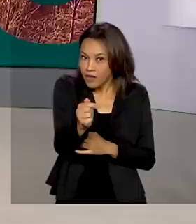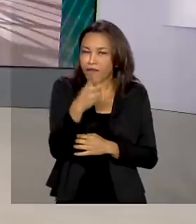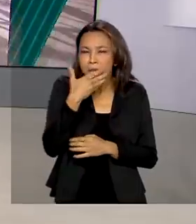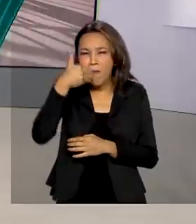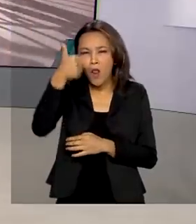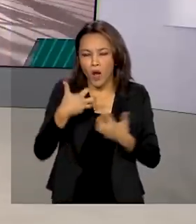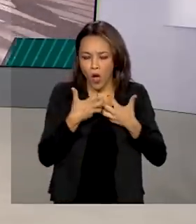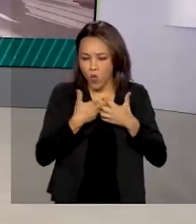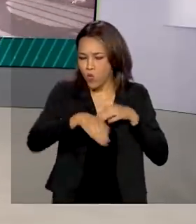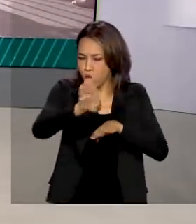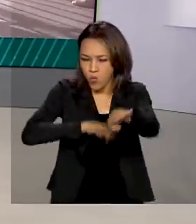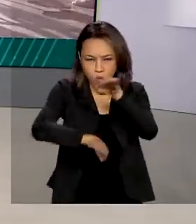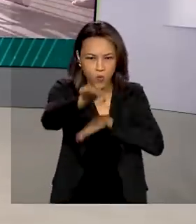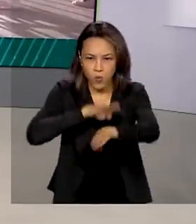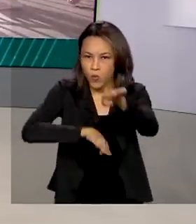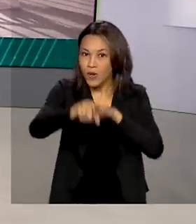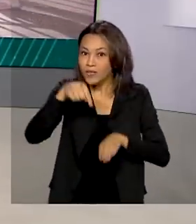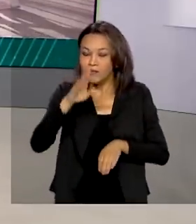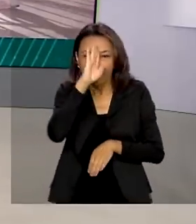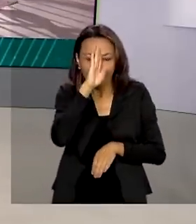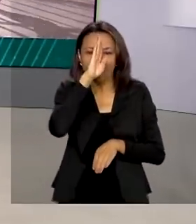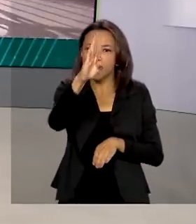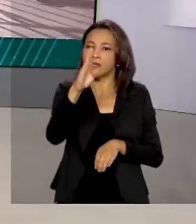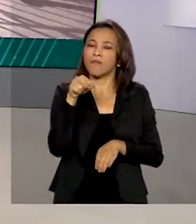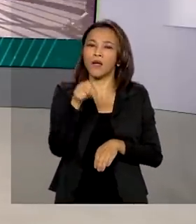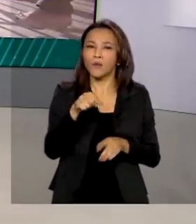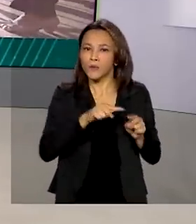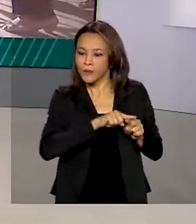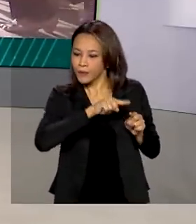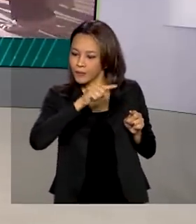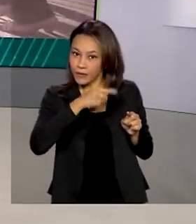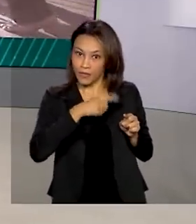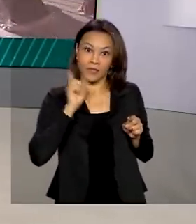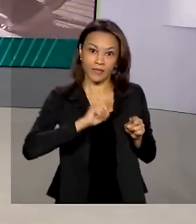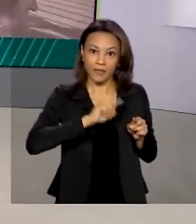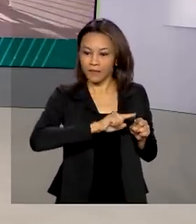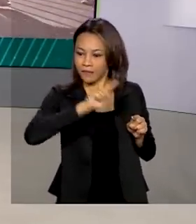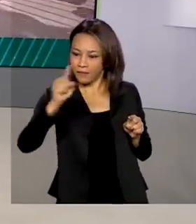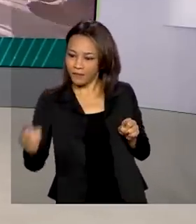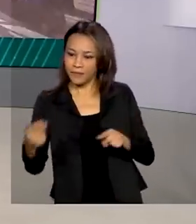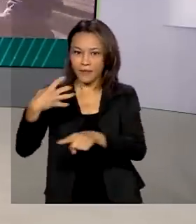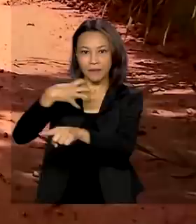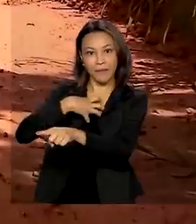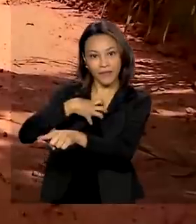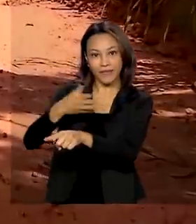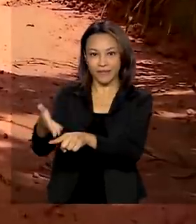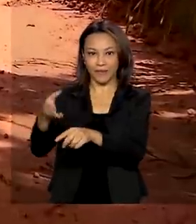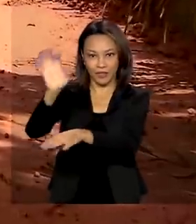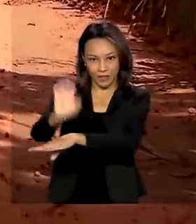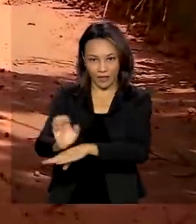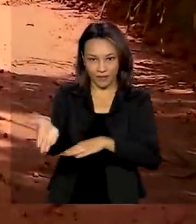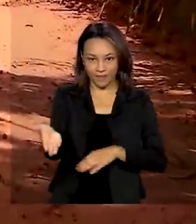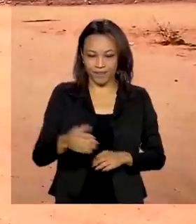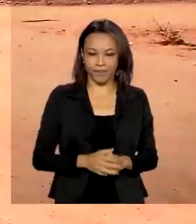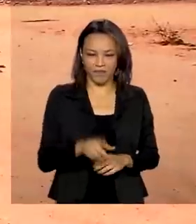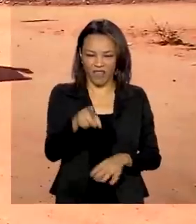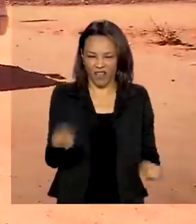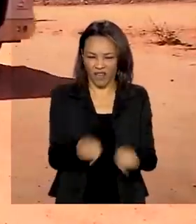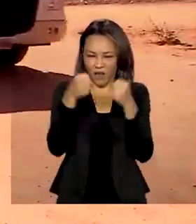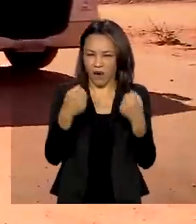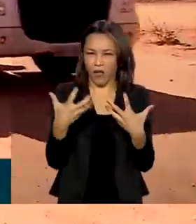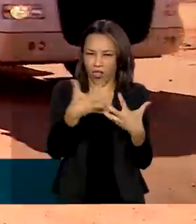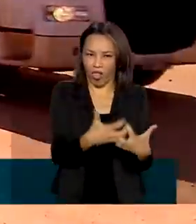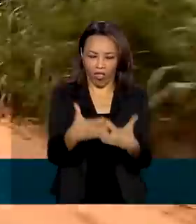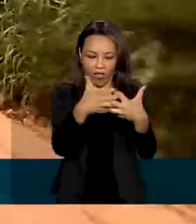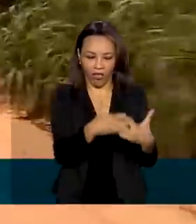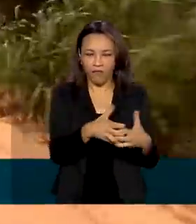tráfego na região, que é uma das principais ligações entre Minas Gerais e Bahia. Um carro quebrado, caminhões